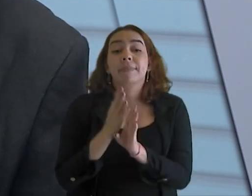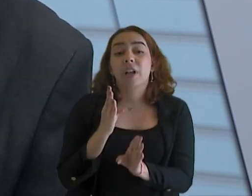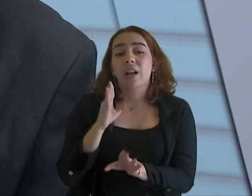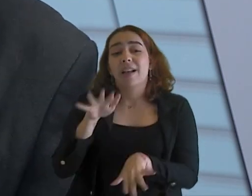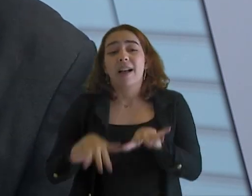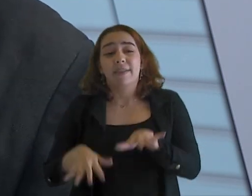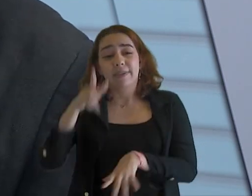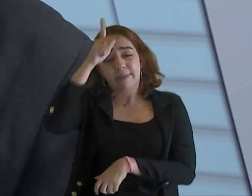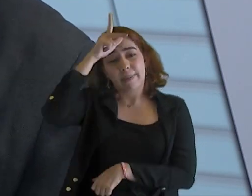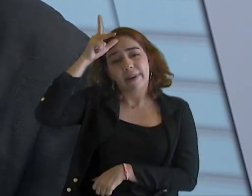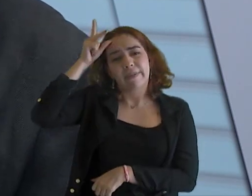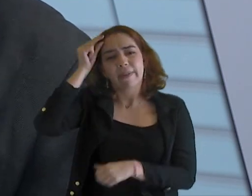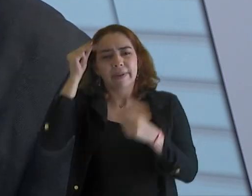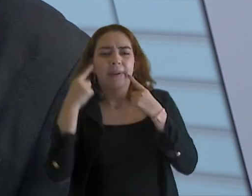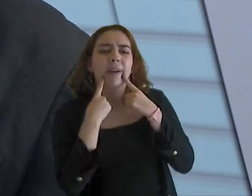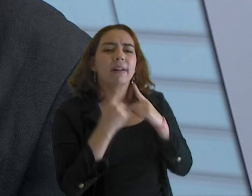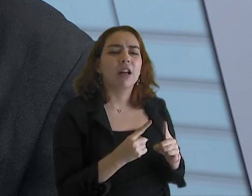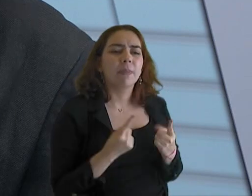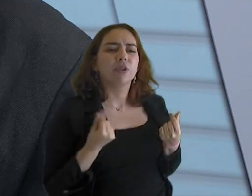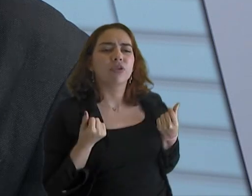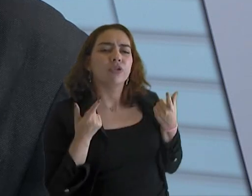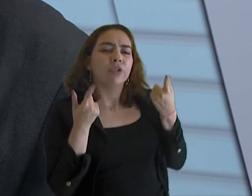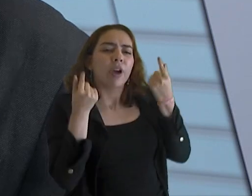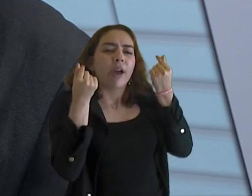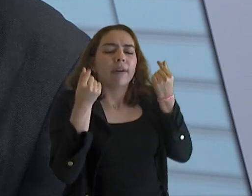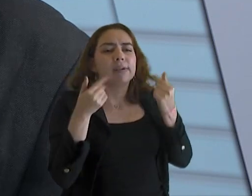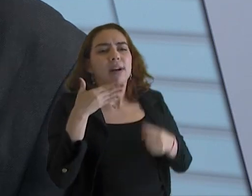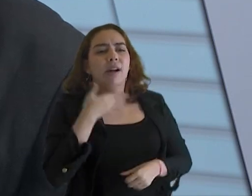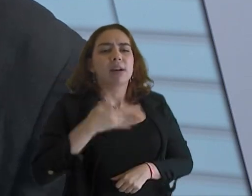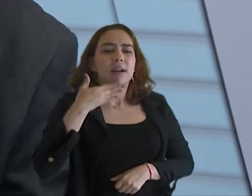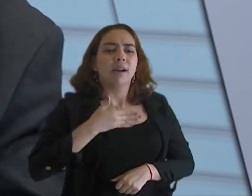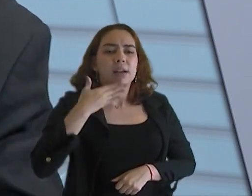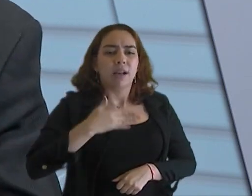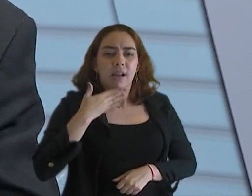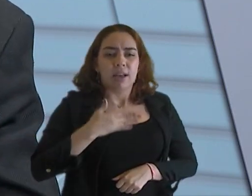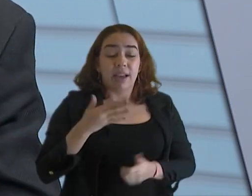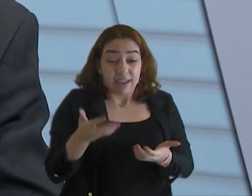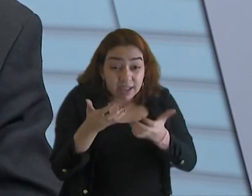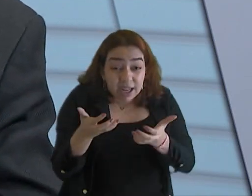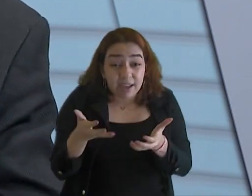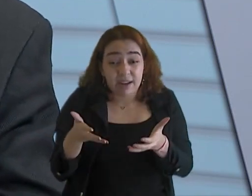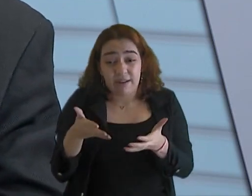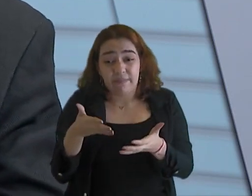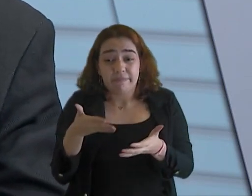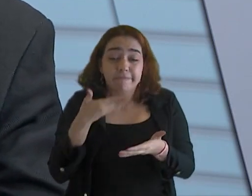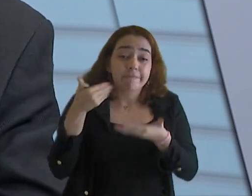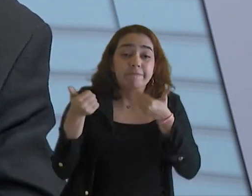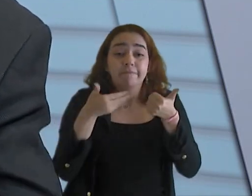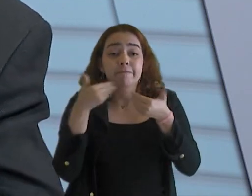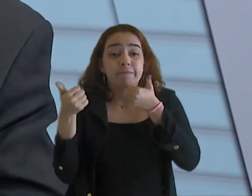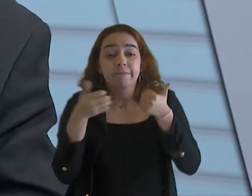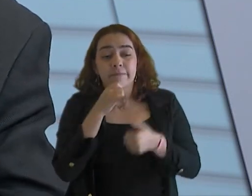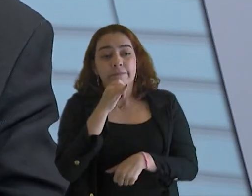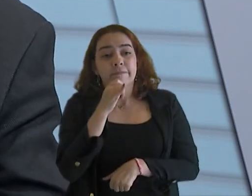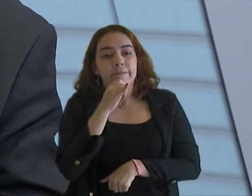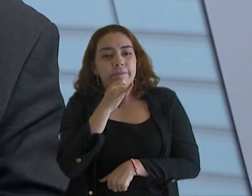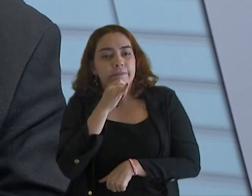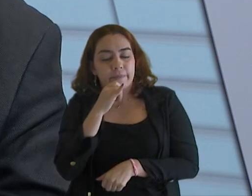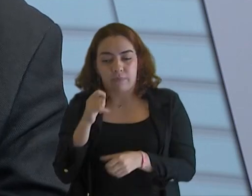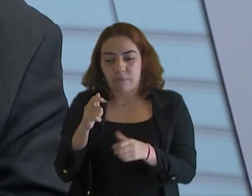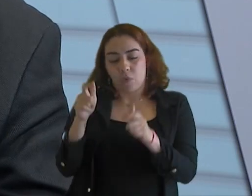às vezes, reclamam que não tem muito recurso para qualificar a gestão, melhorar a gestão. Às vezes, as atequnias,